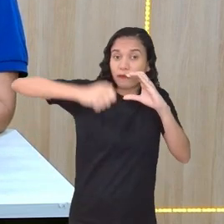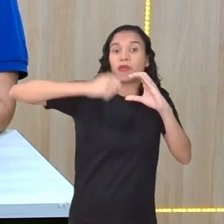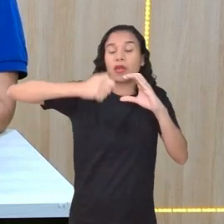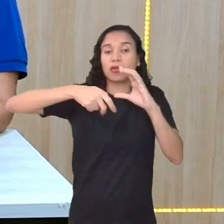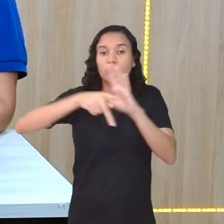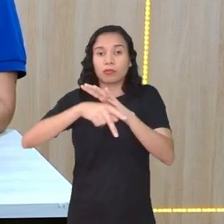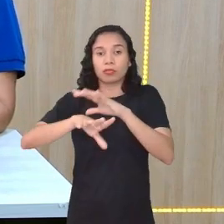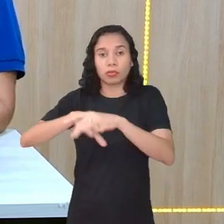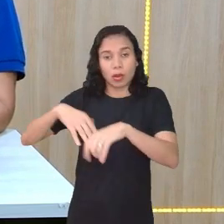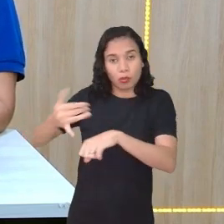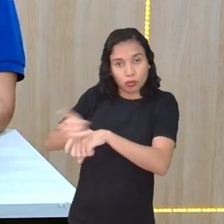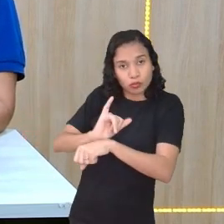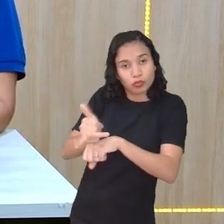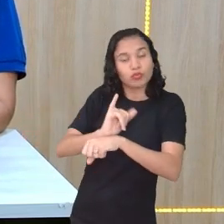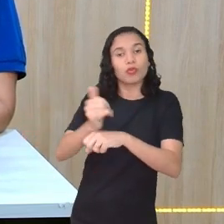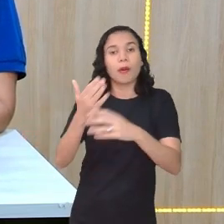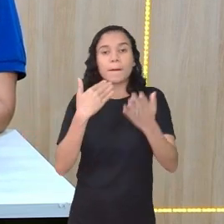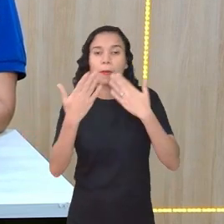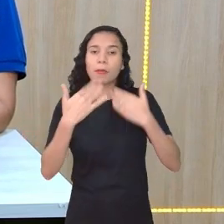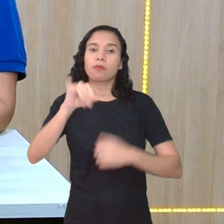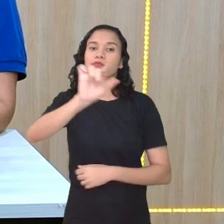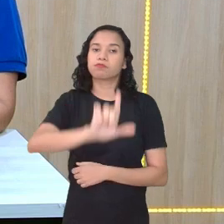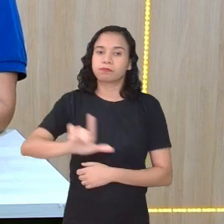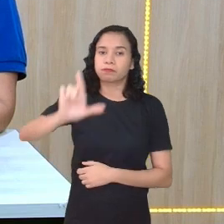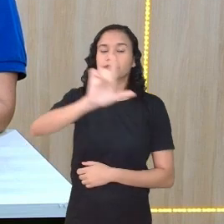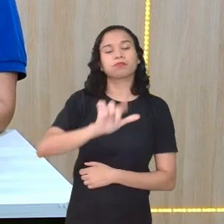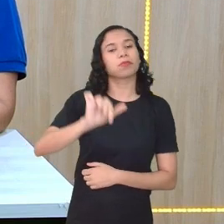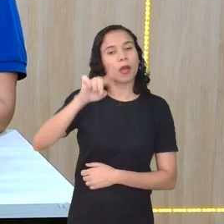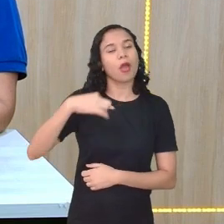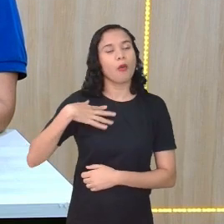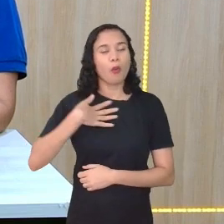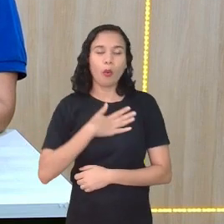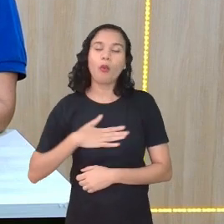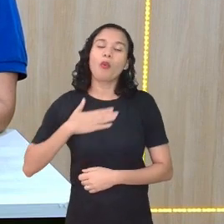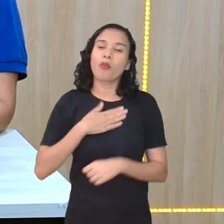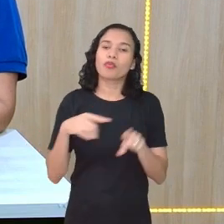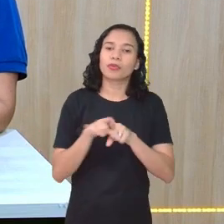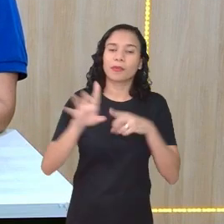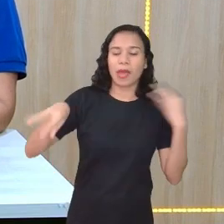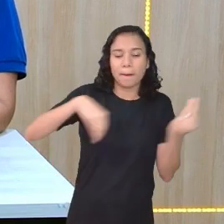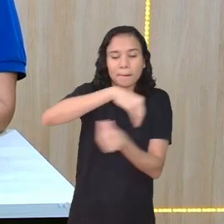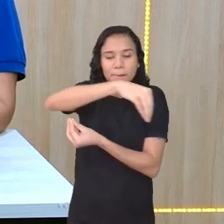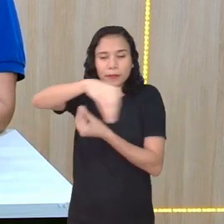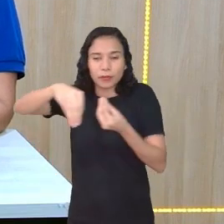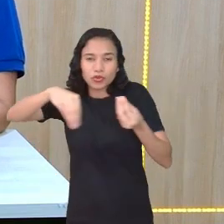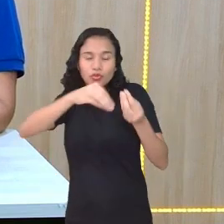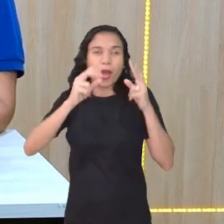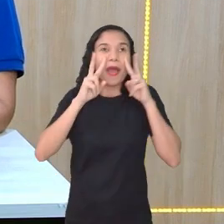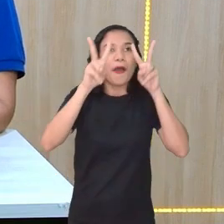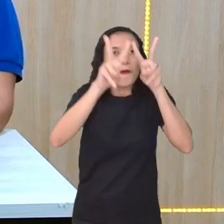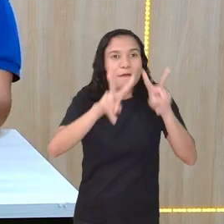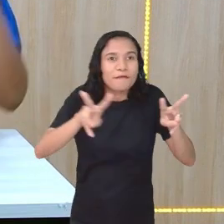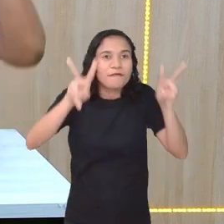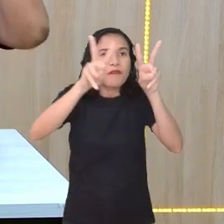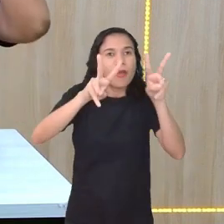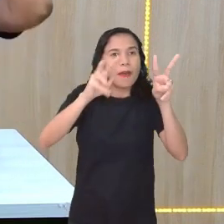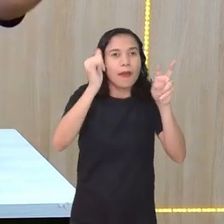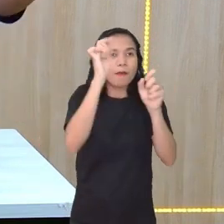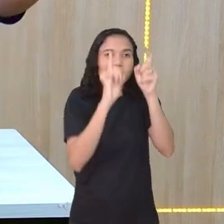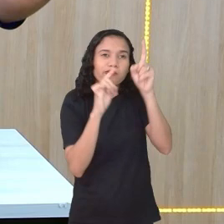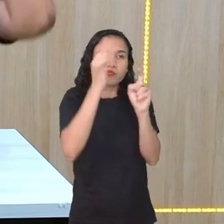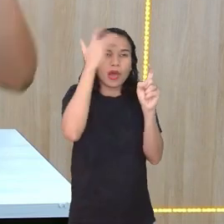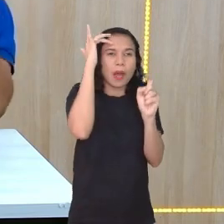Assim, canais de YouTube de discussão literária, então eu gosto também dessa mistura também, de ver os trejeitos